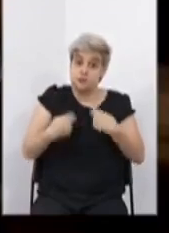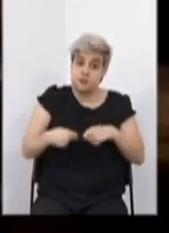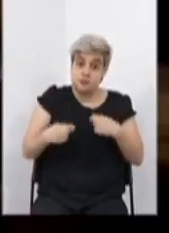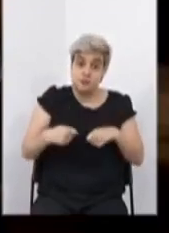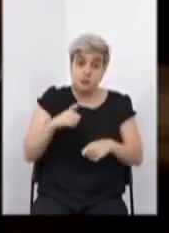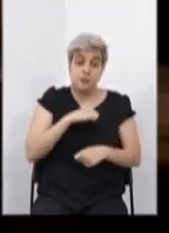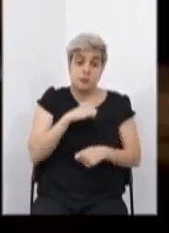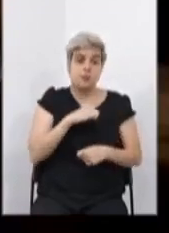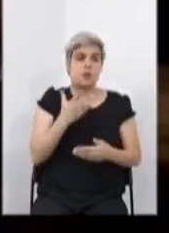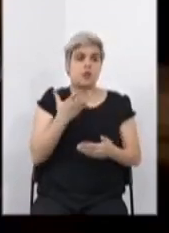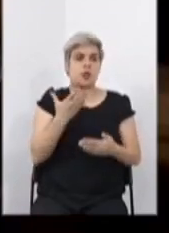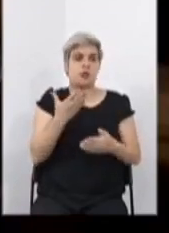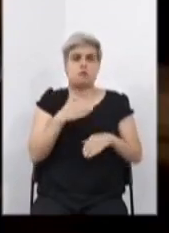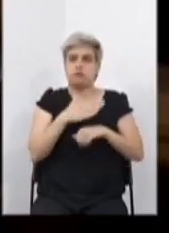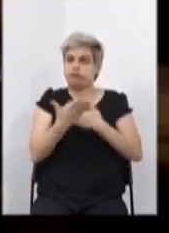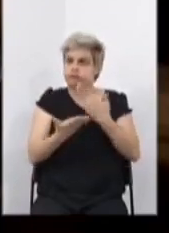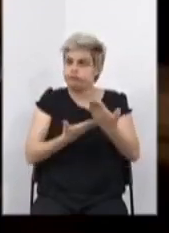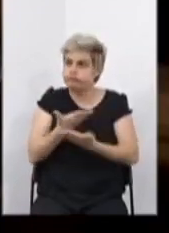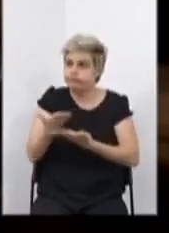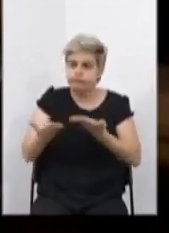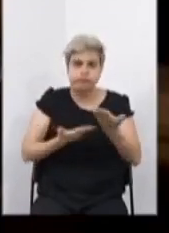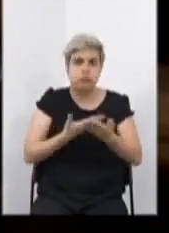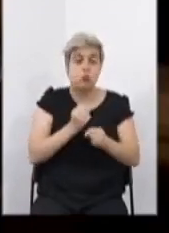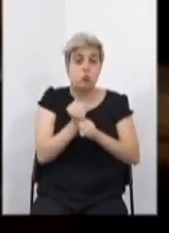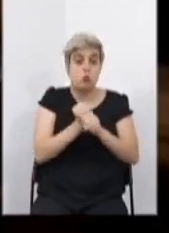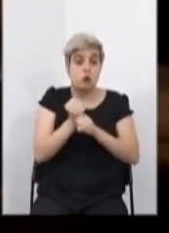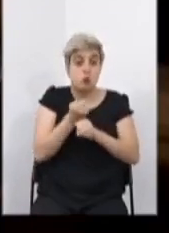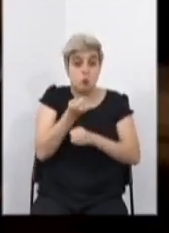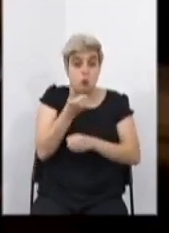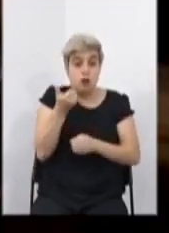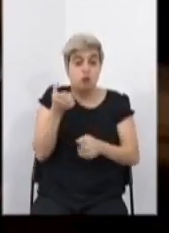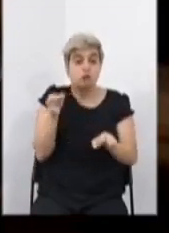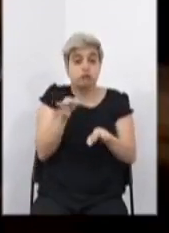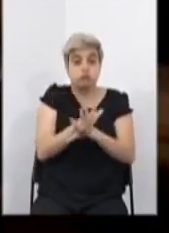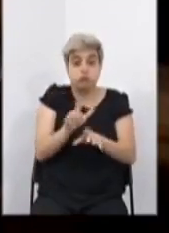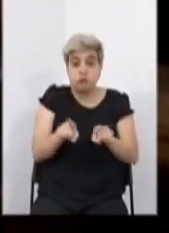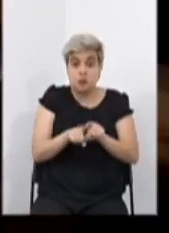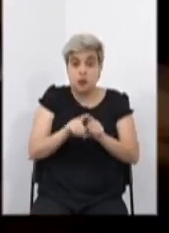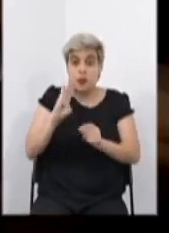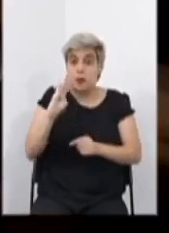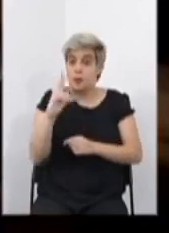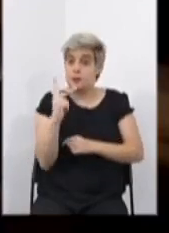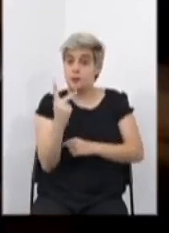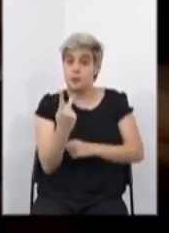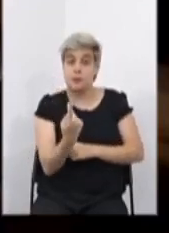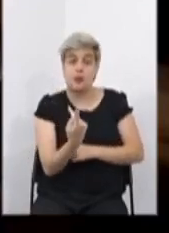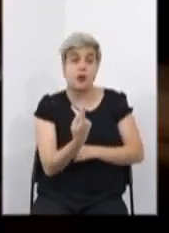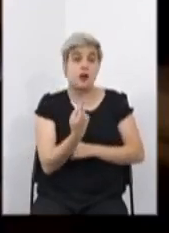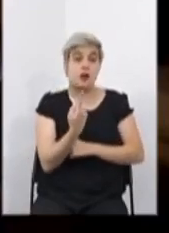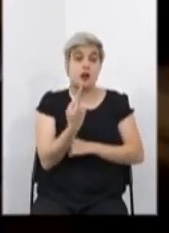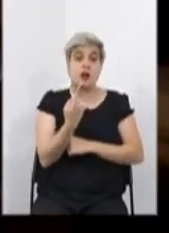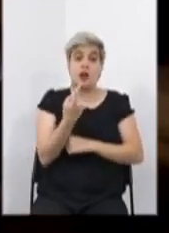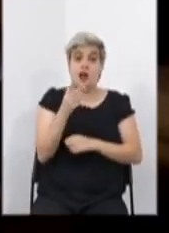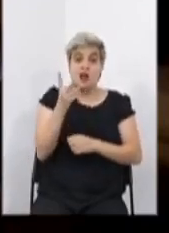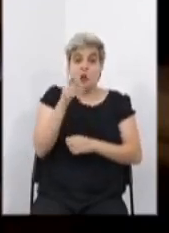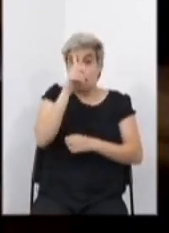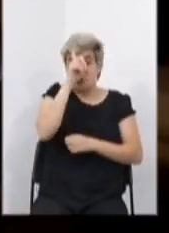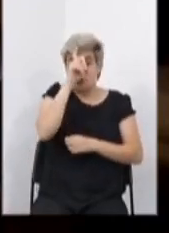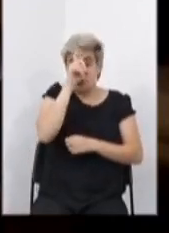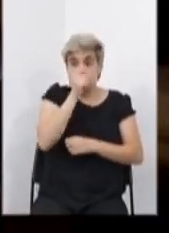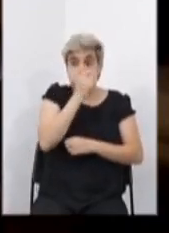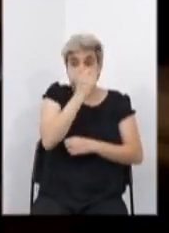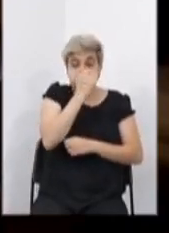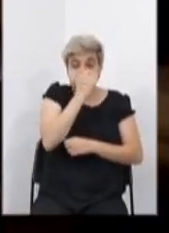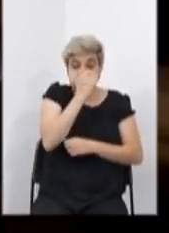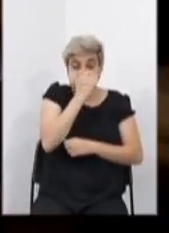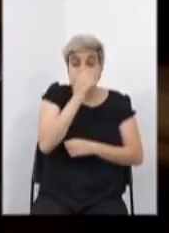interação com o presidente, o ano está terminando, Belo Horizonte já não tem mais vaga em alguns hospitais, que nós